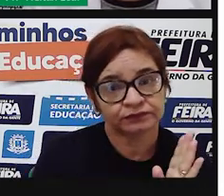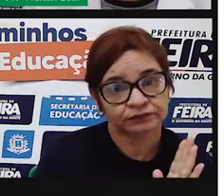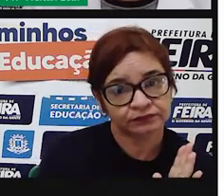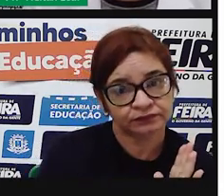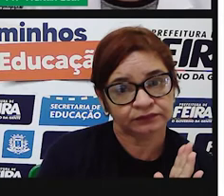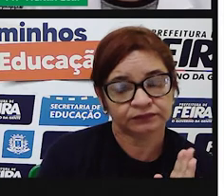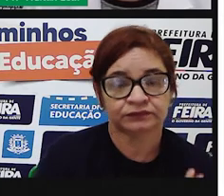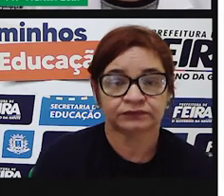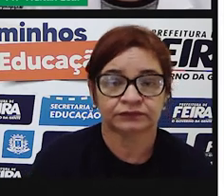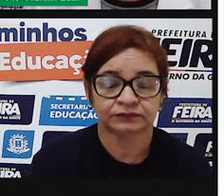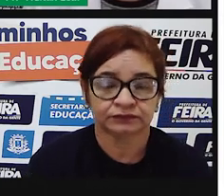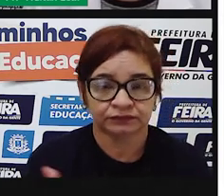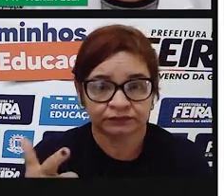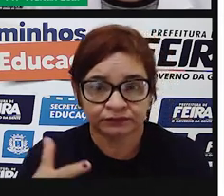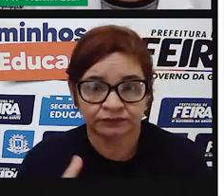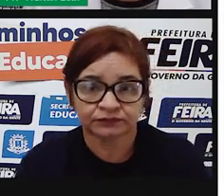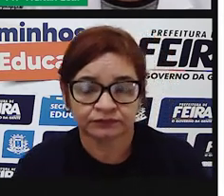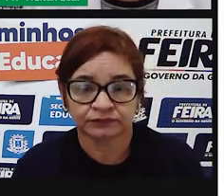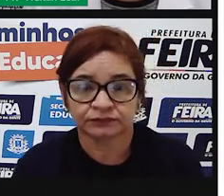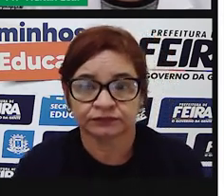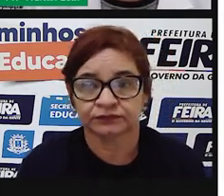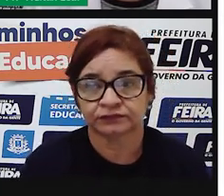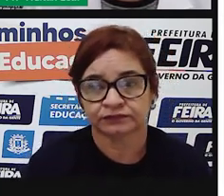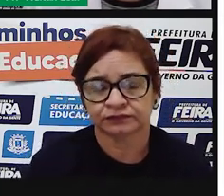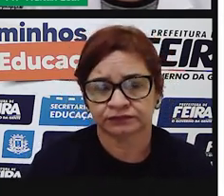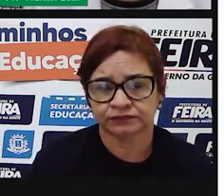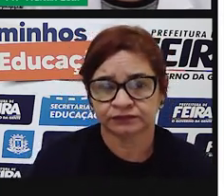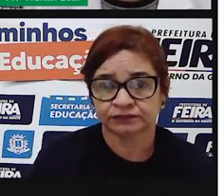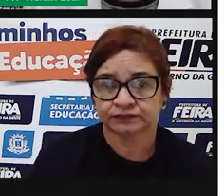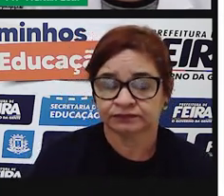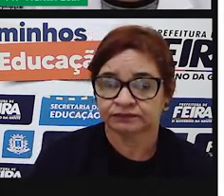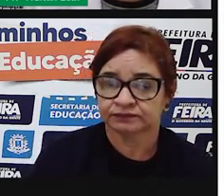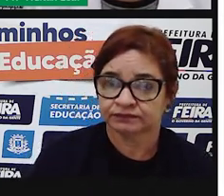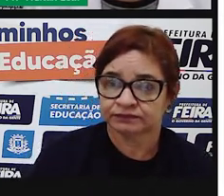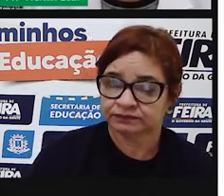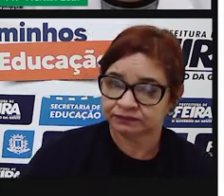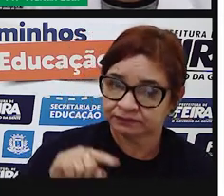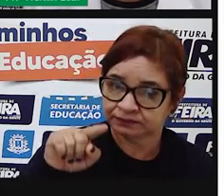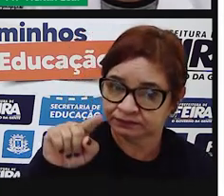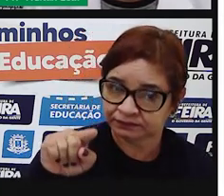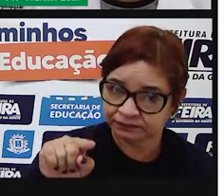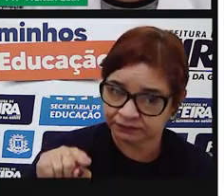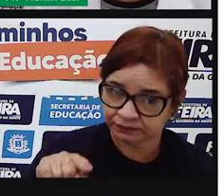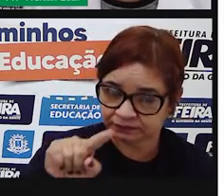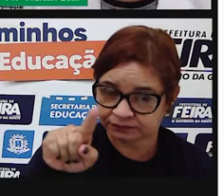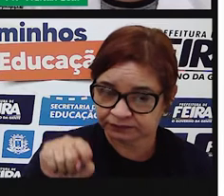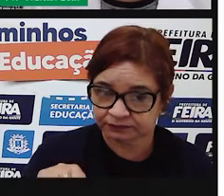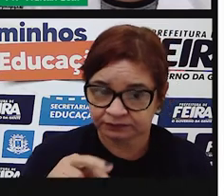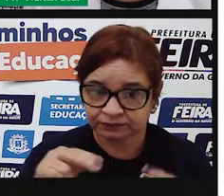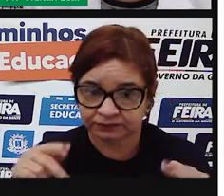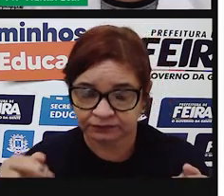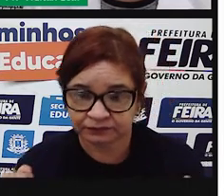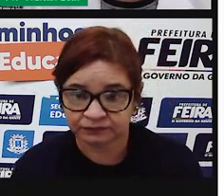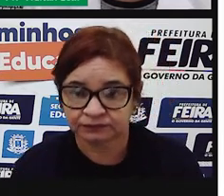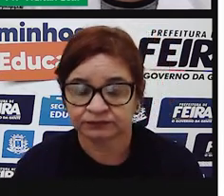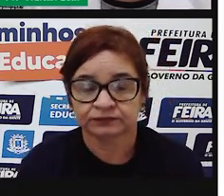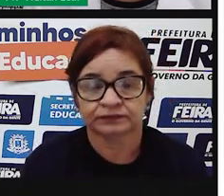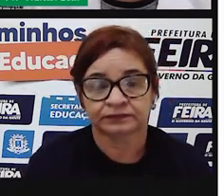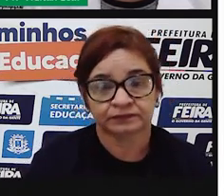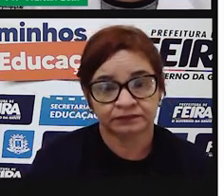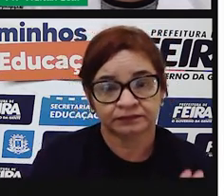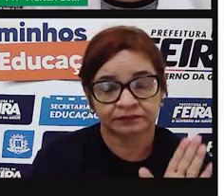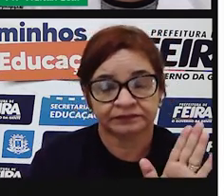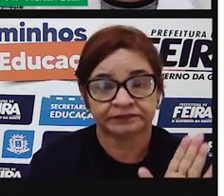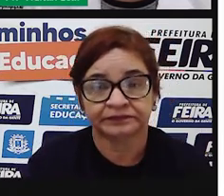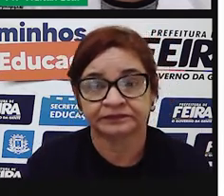Então, repetindo, a pontuação é um recurso da linguagem verbal escrita. A pontuação é utilizada para indicar